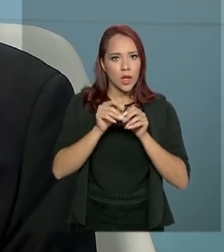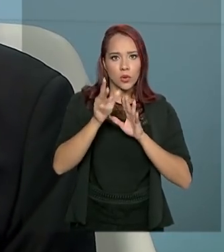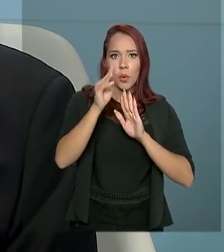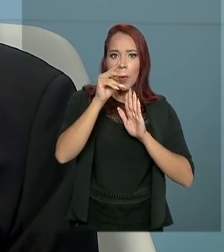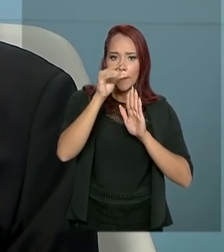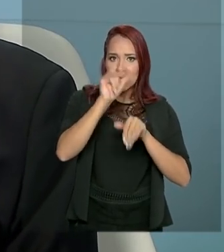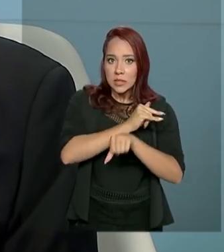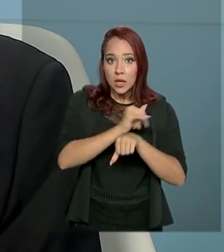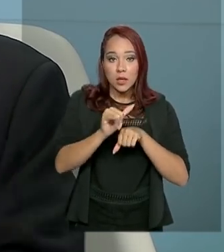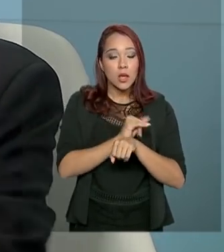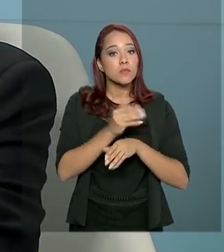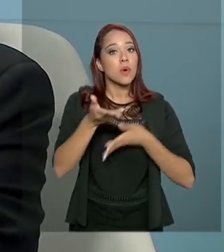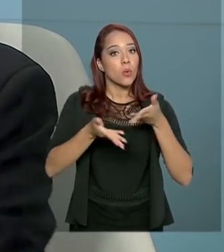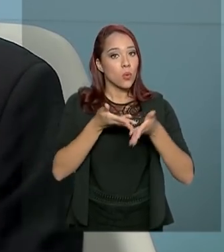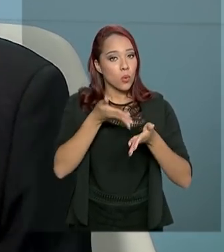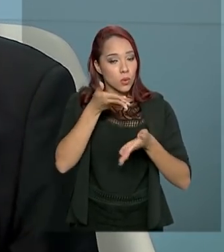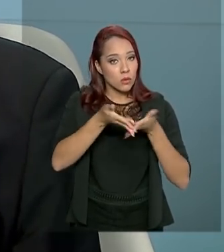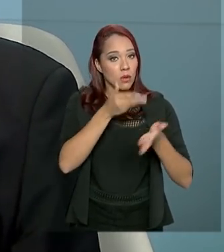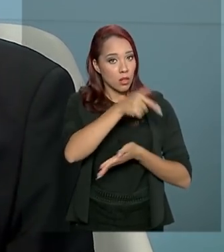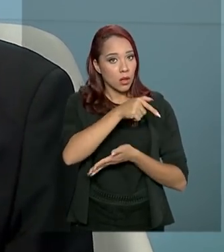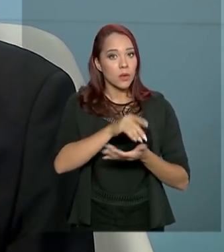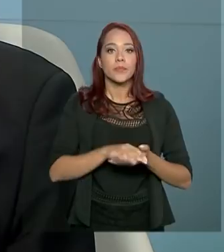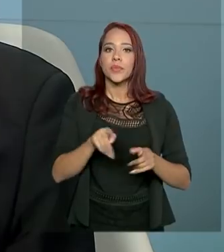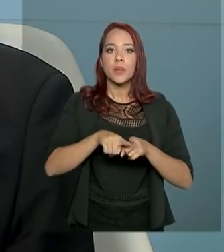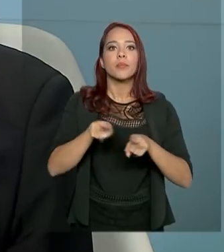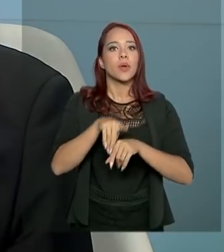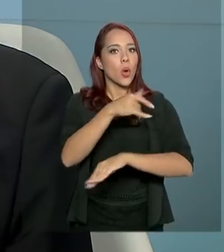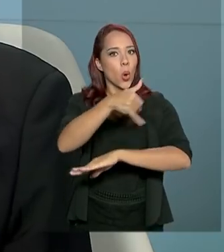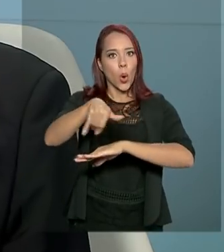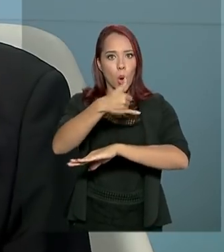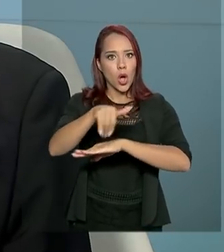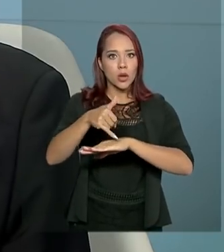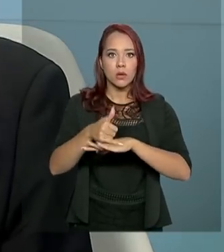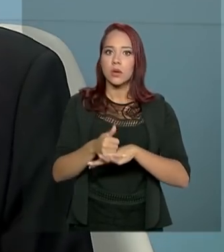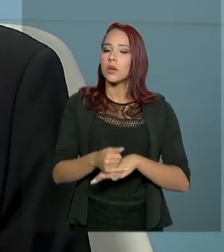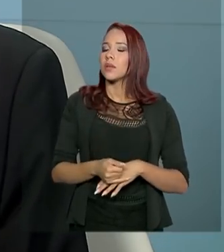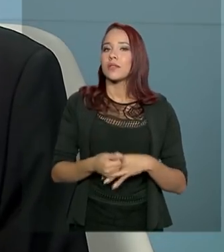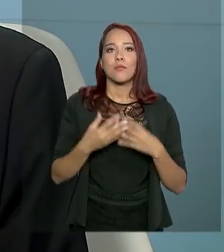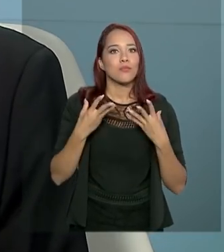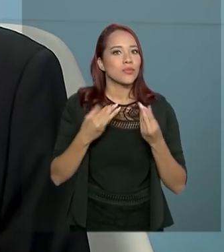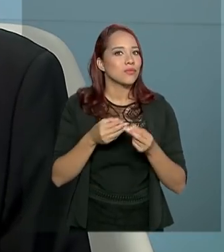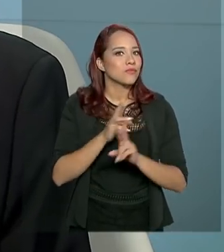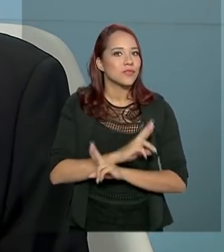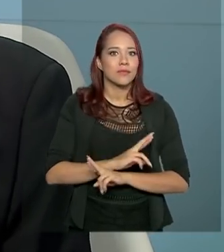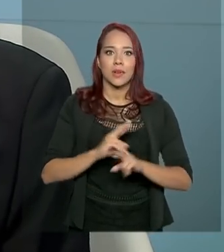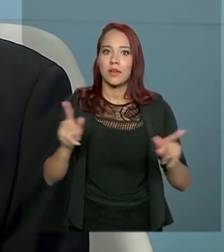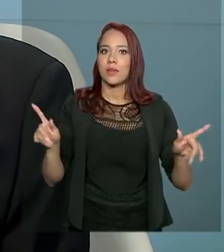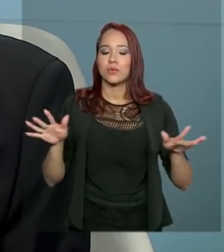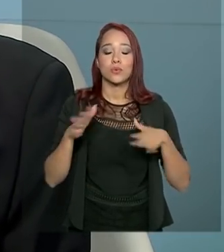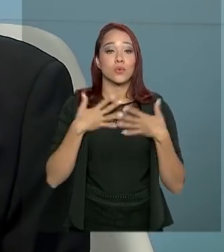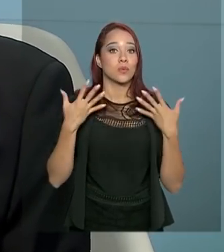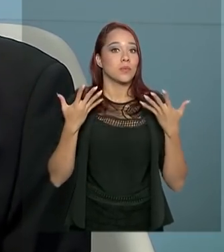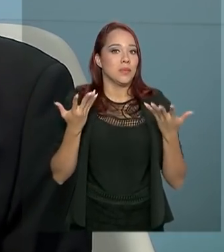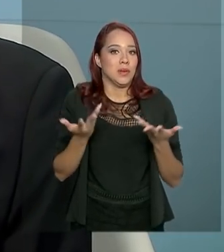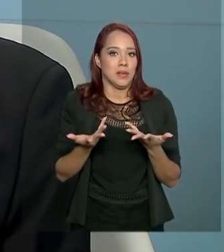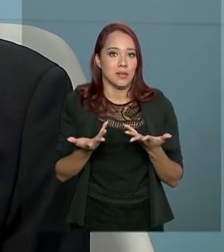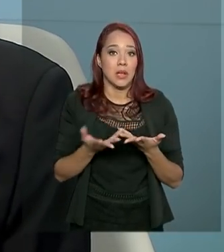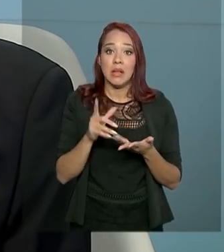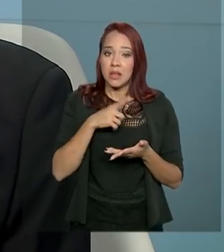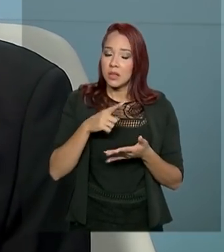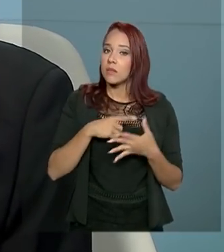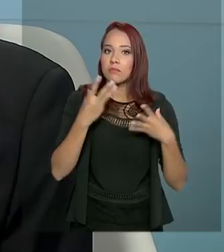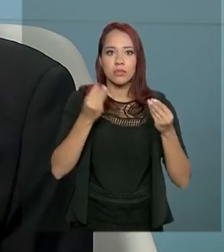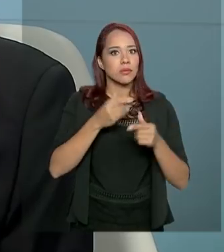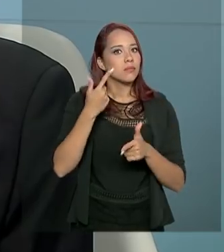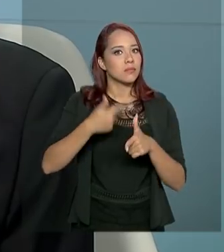cuidar disso. E o derramamento de óleo lá, completamente inesperado, que nos trouxe sérios